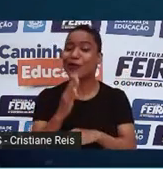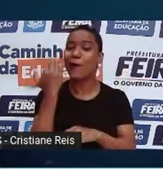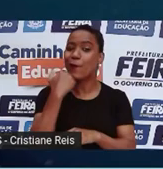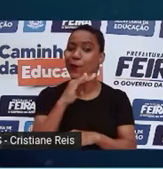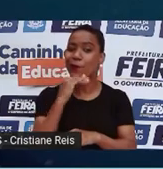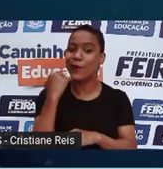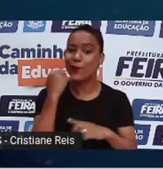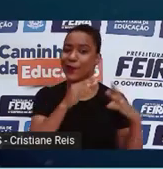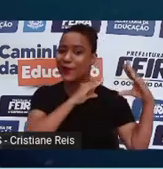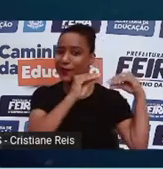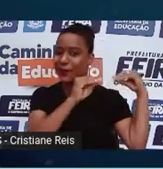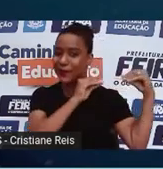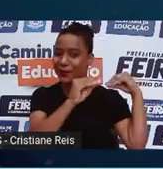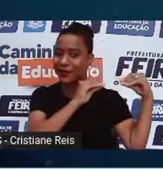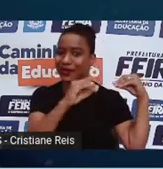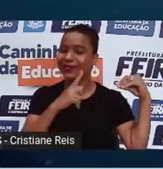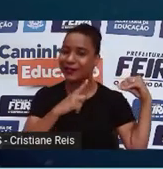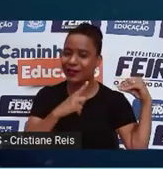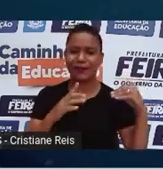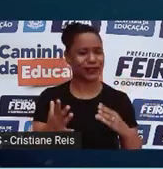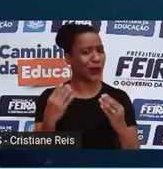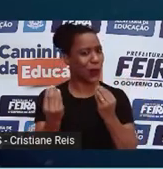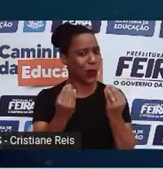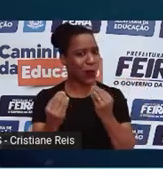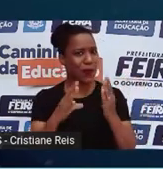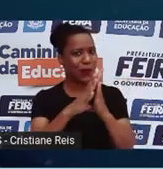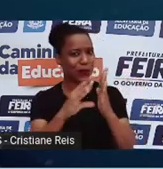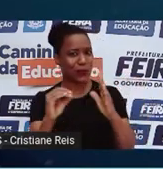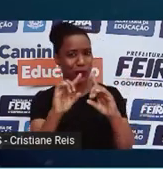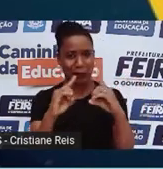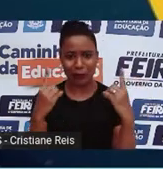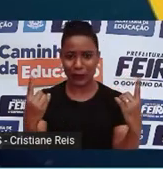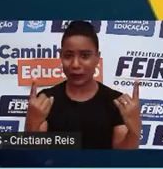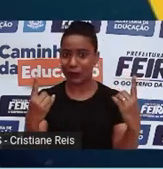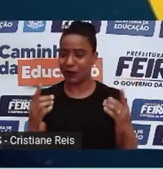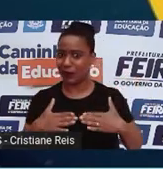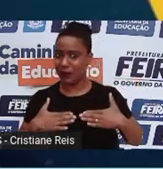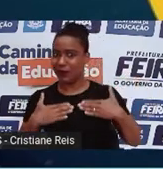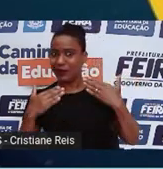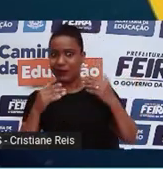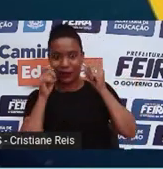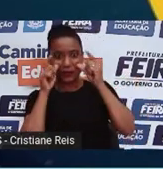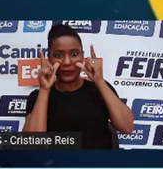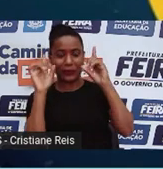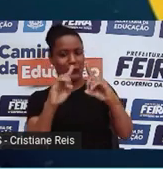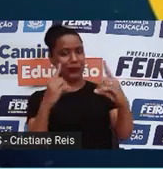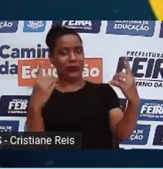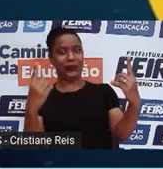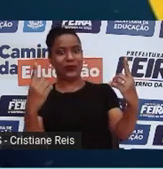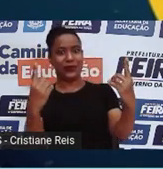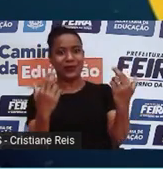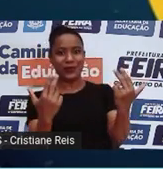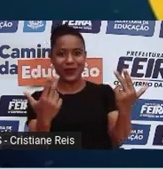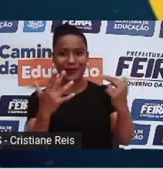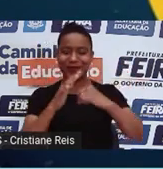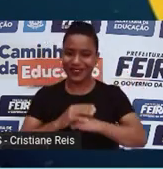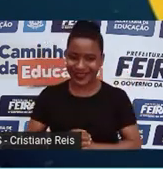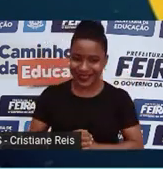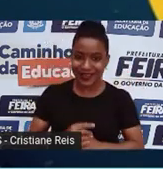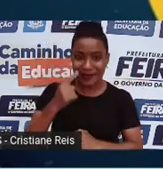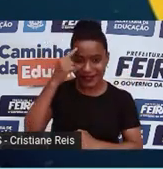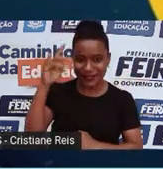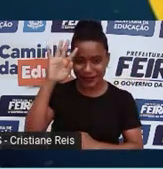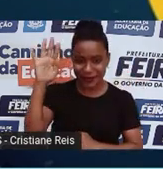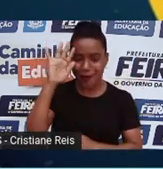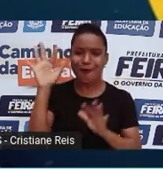igual ao outro fascina e ao mesmo tempo assusta muita gente. Imagine se pudéssemos clonar um ente querido que faleceu e assim